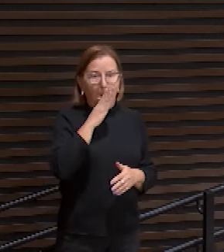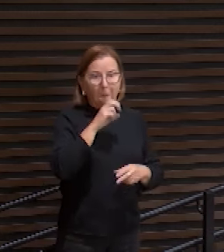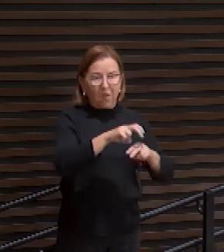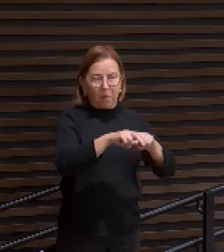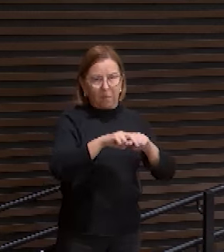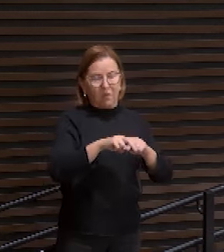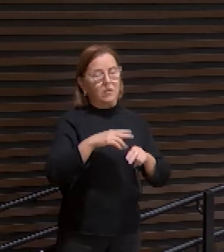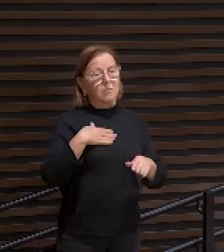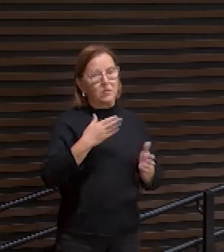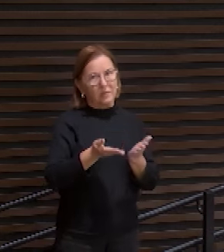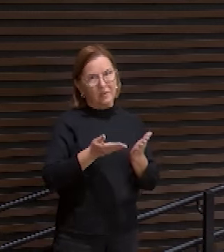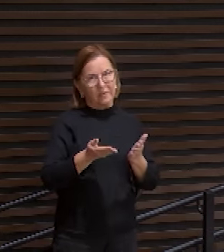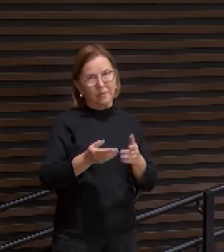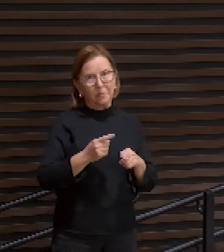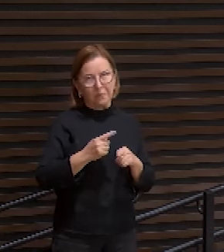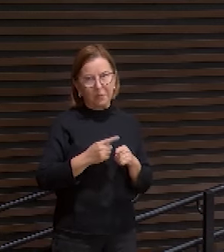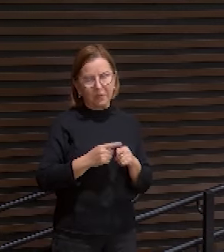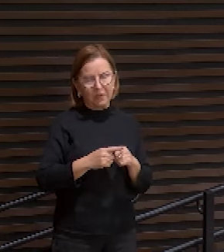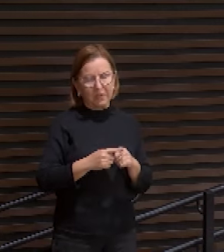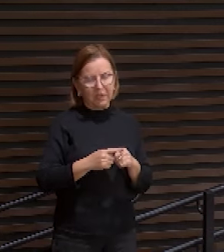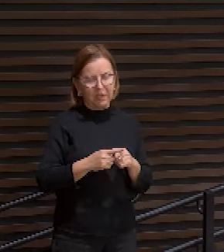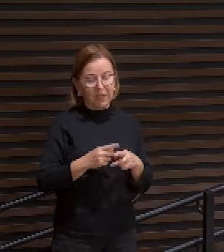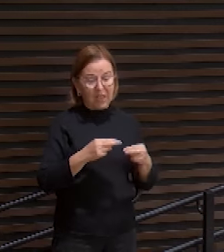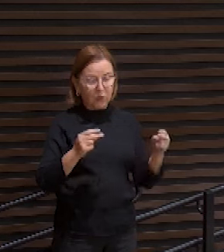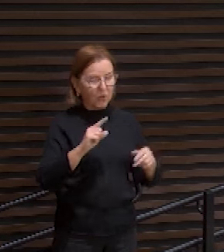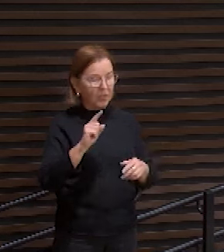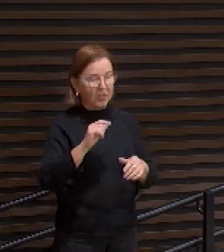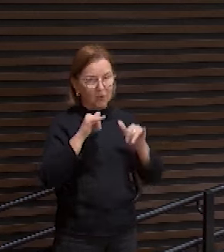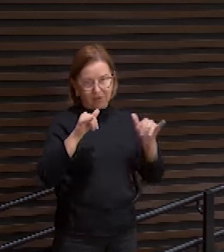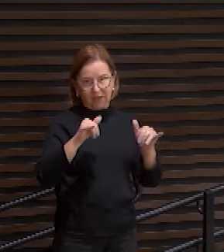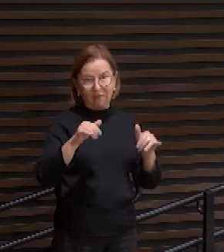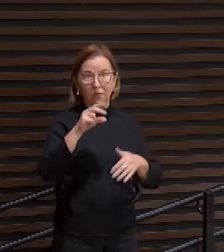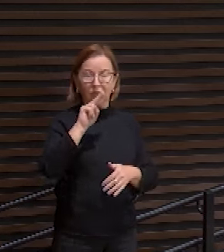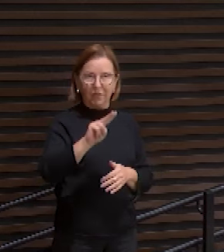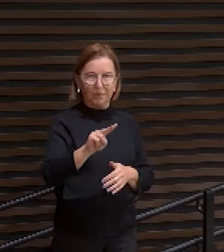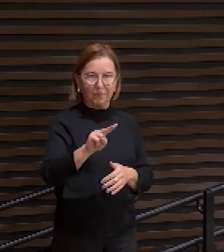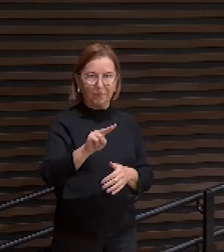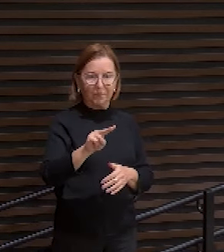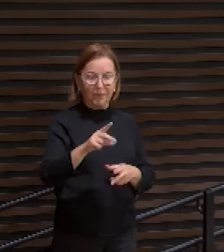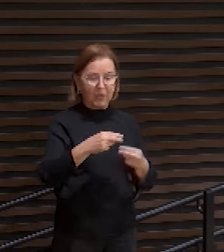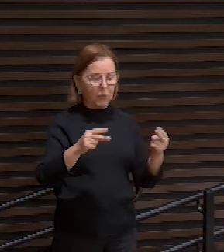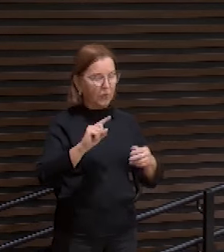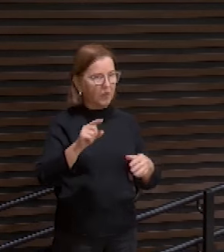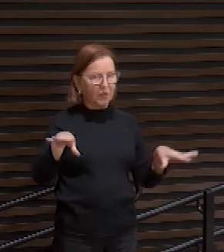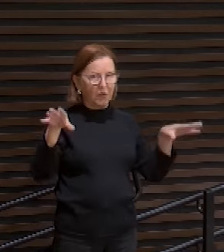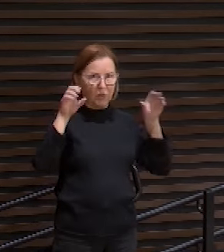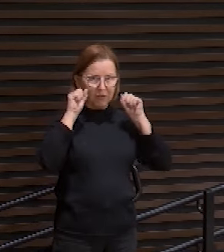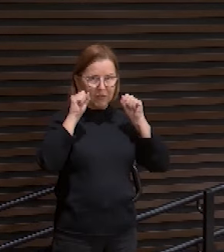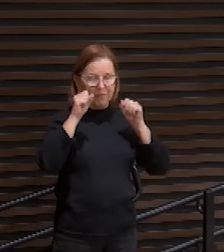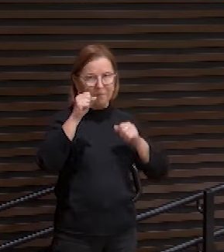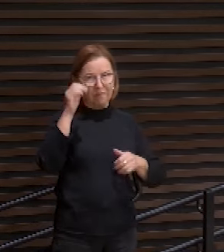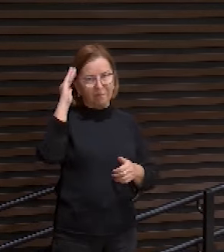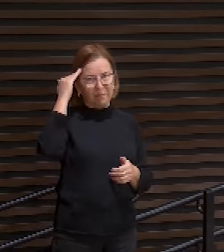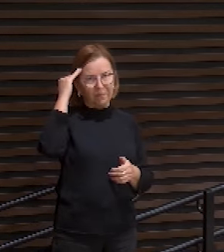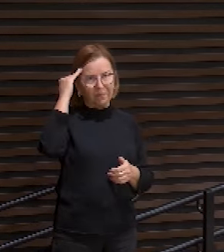Porque aquilo que não lhes foi anunciado, verão. E aquilo que não ouviram, entenderão.